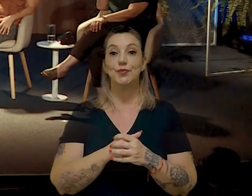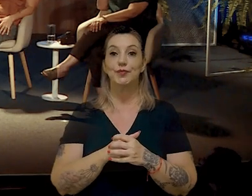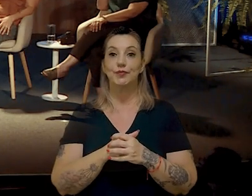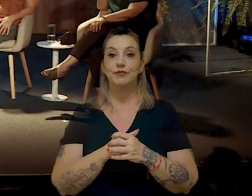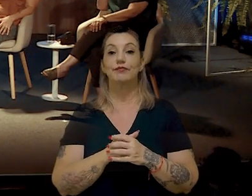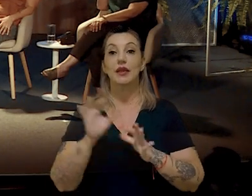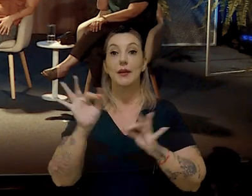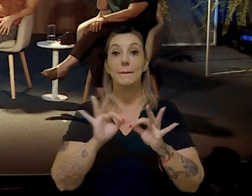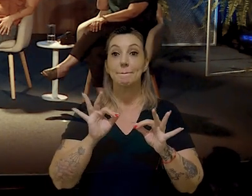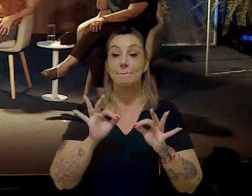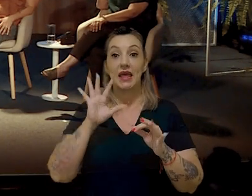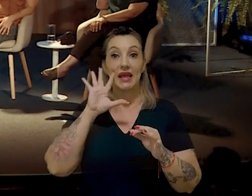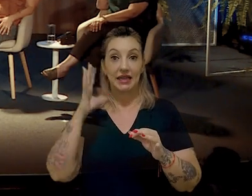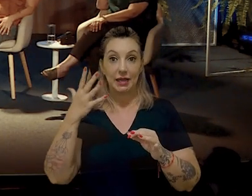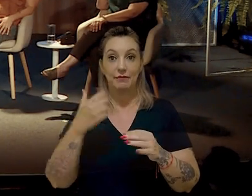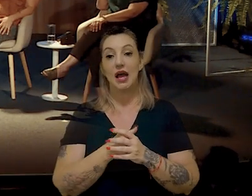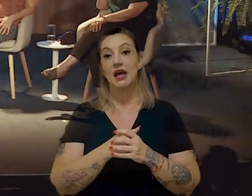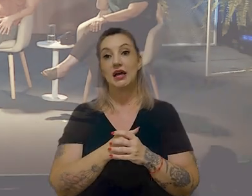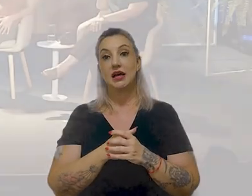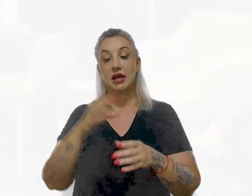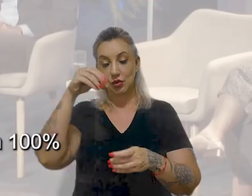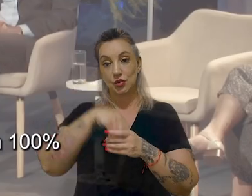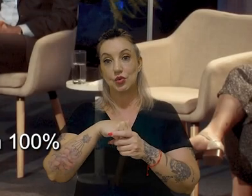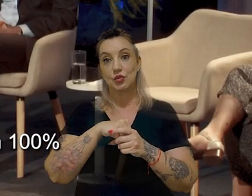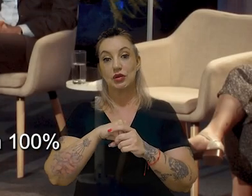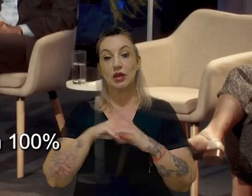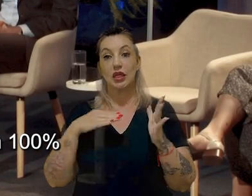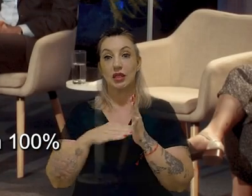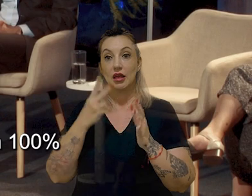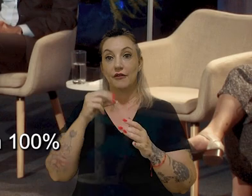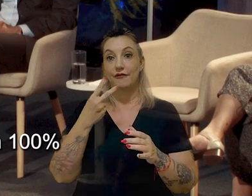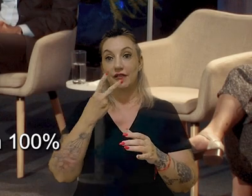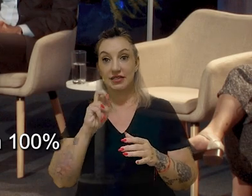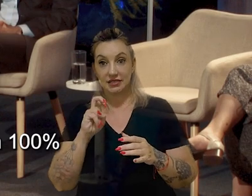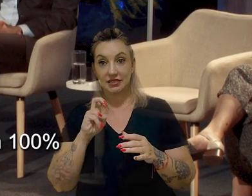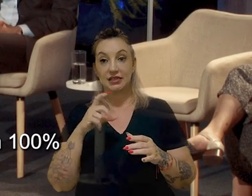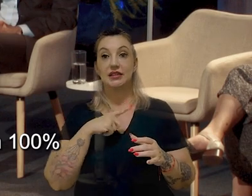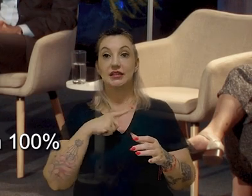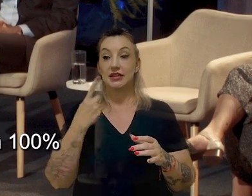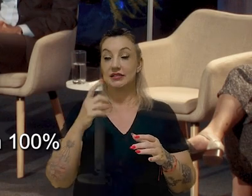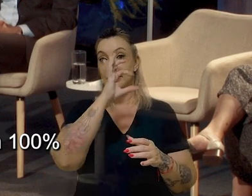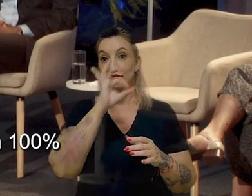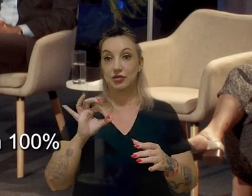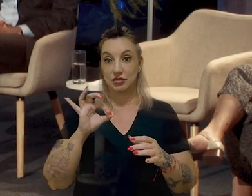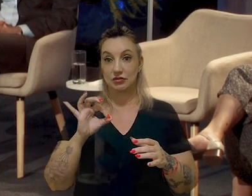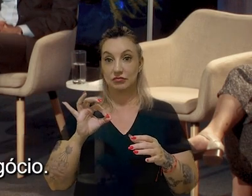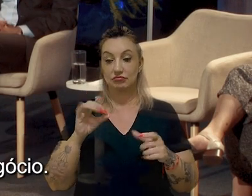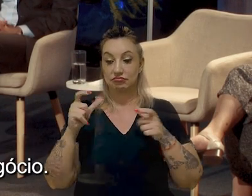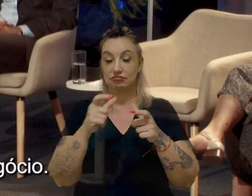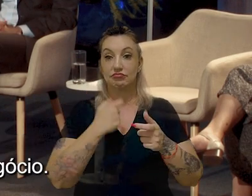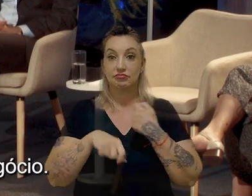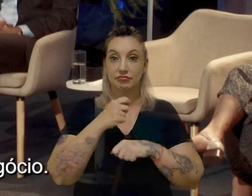um plano de resiliência climática implementado. Até o final de 2025, nós temos que ter, em 100% das nossas unidades de negócio,